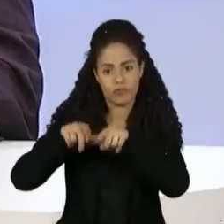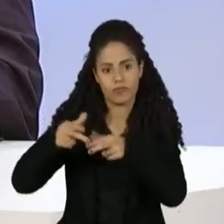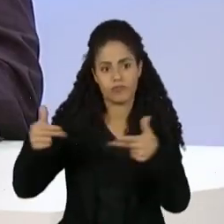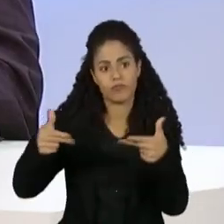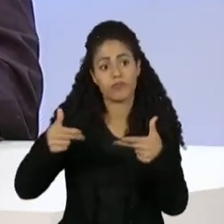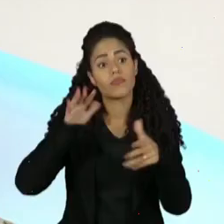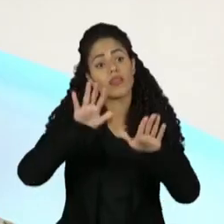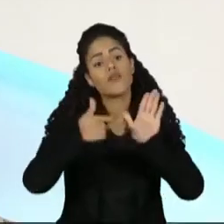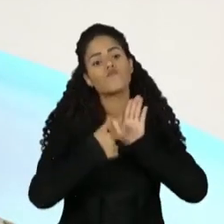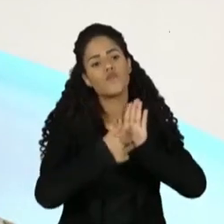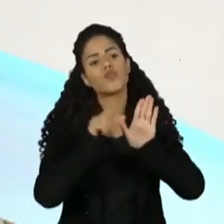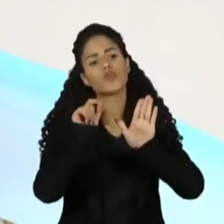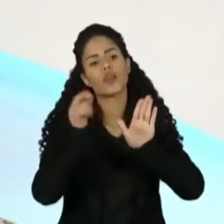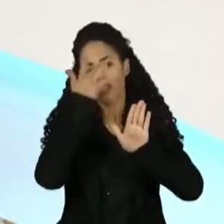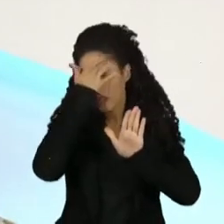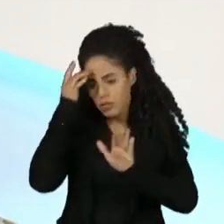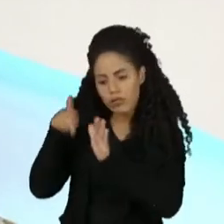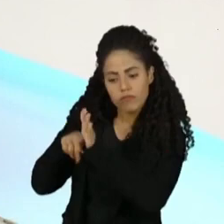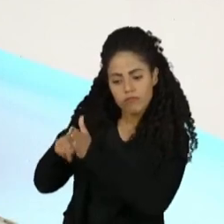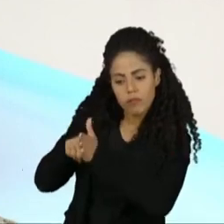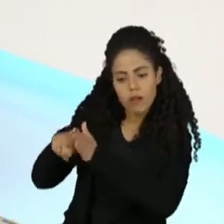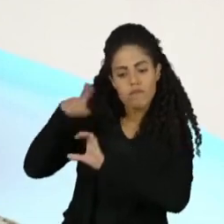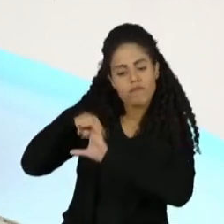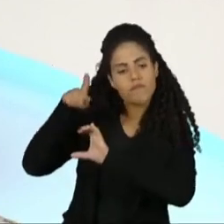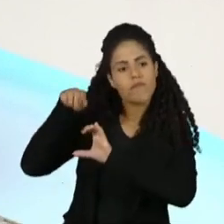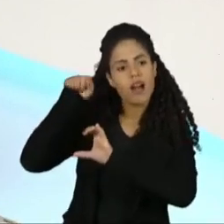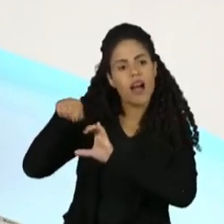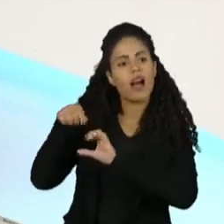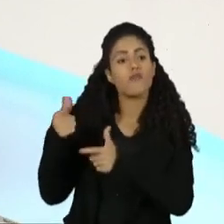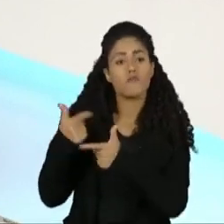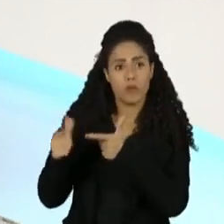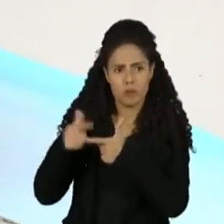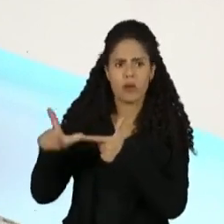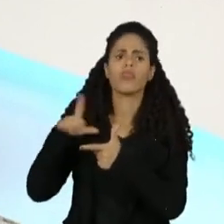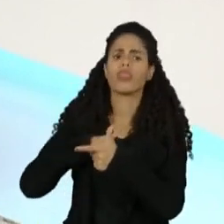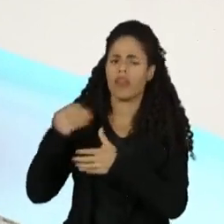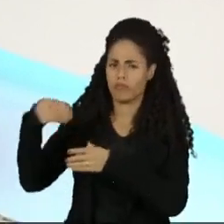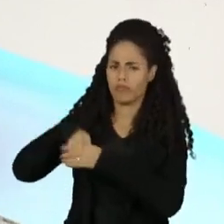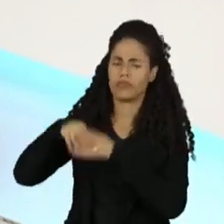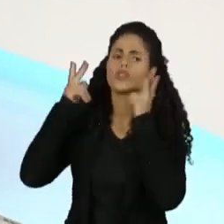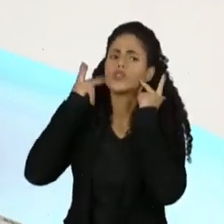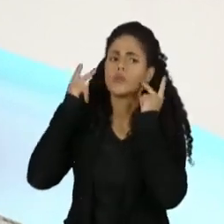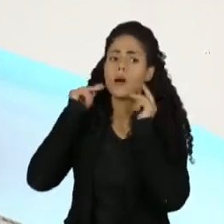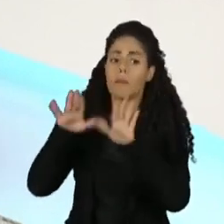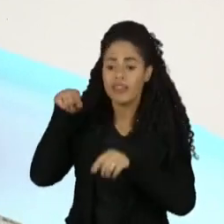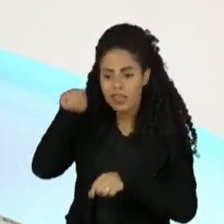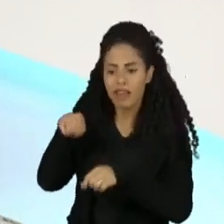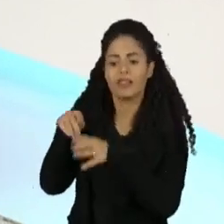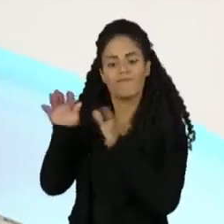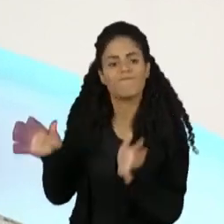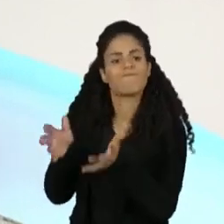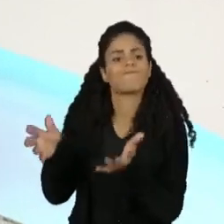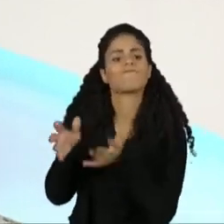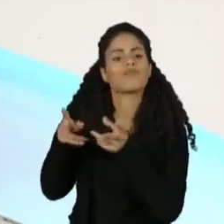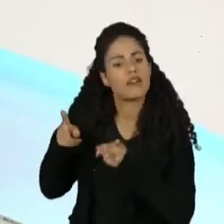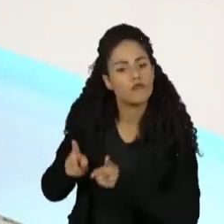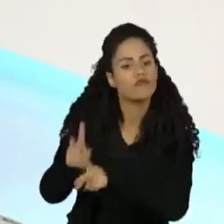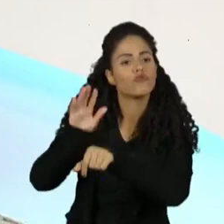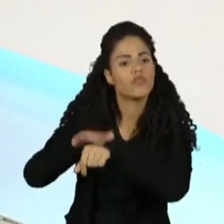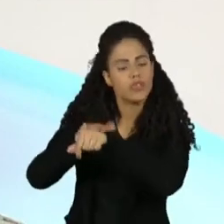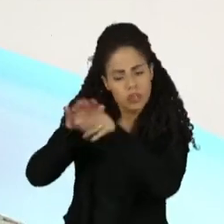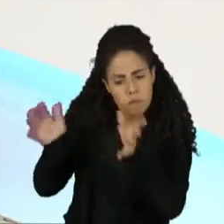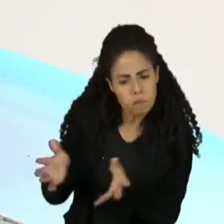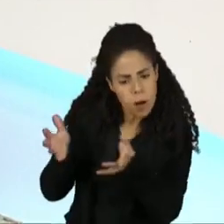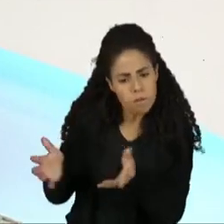Então, isso mostra que os nossos pesquisadores, mesmo com todo o problema que possamos ter, estão motivados, estão fazendo, estão fazendo